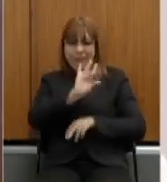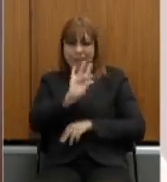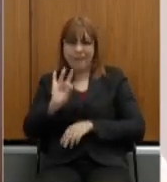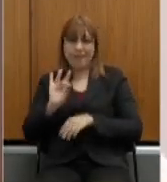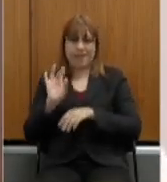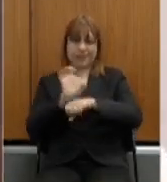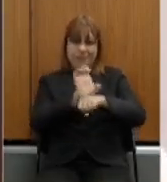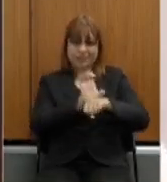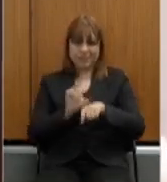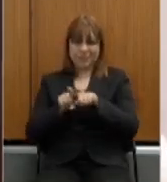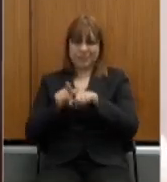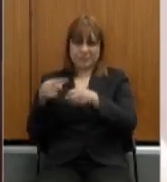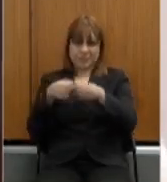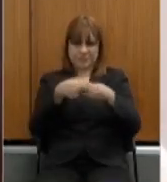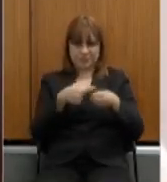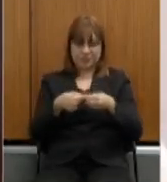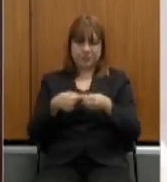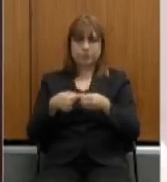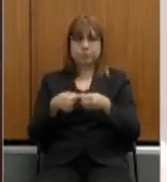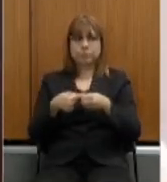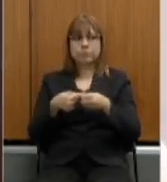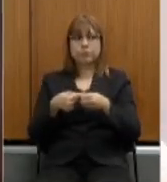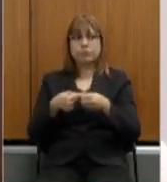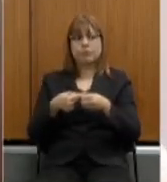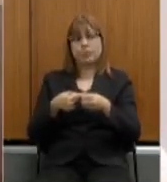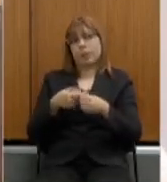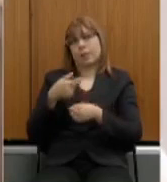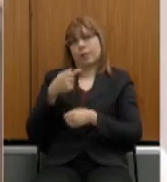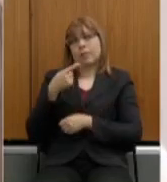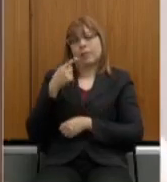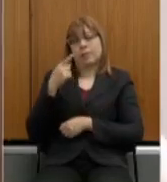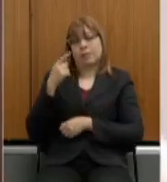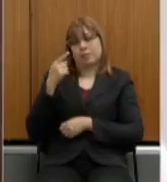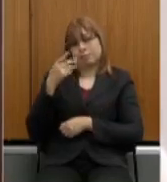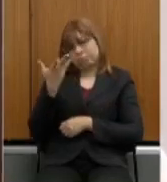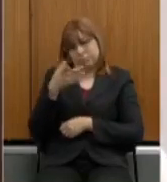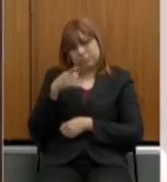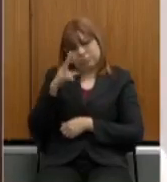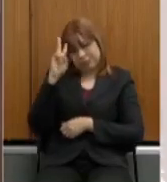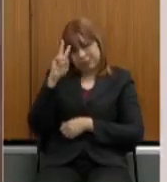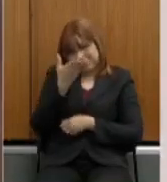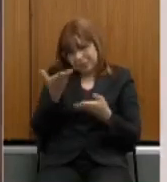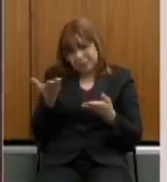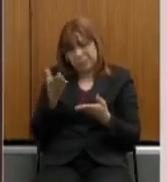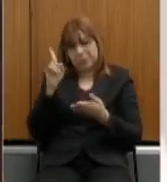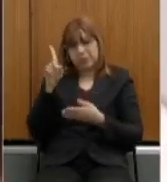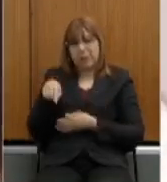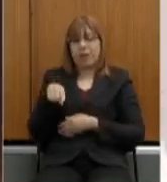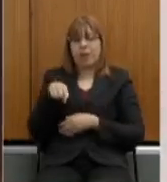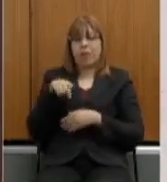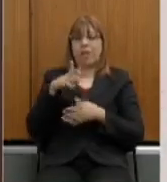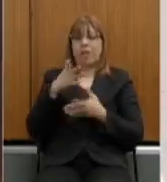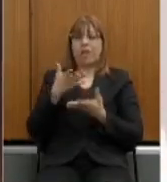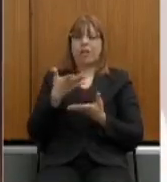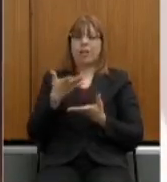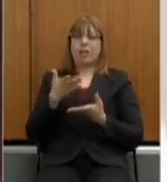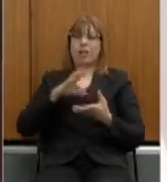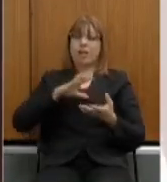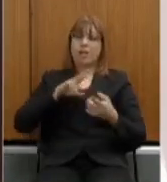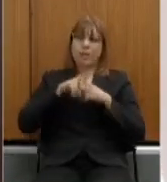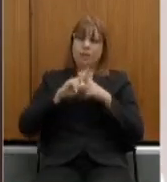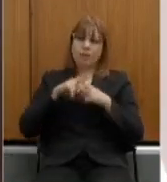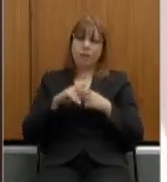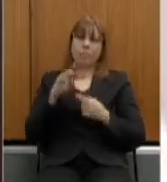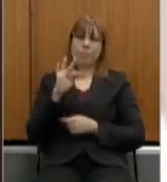Numa primeira tentativa, não sei quantos de vocês se lembram da reforma do Temer. Na reforma do Temer, essa mesma